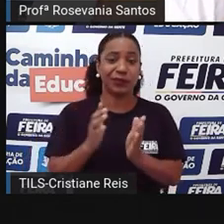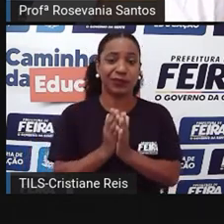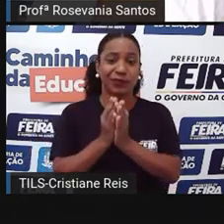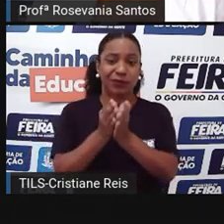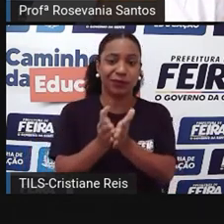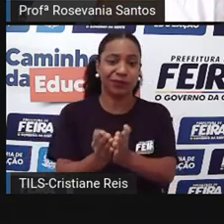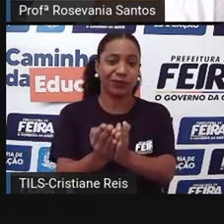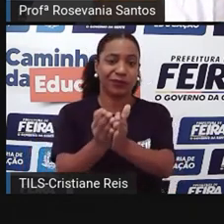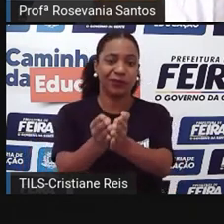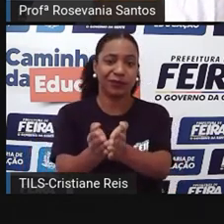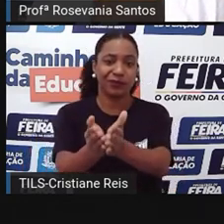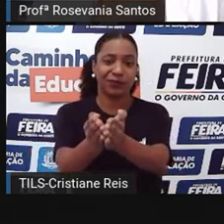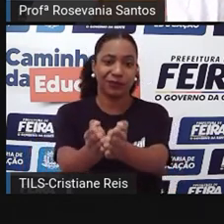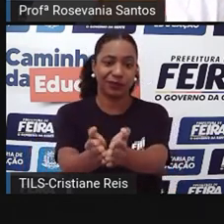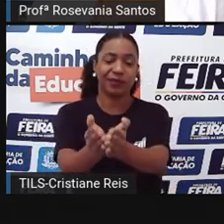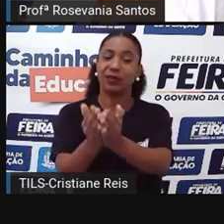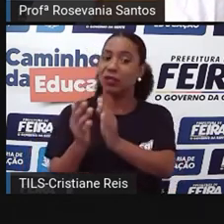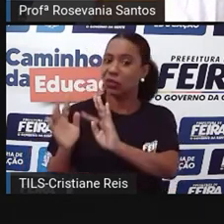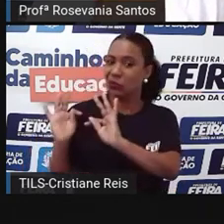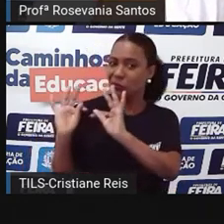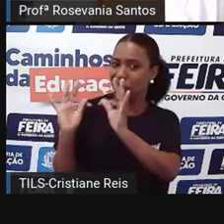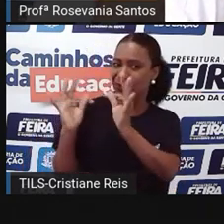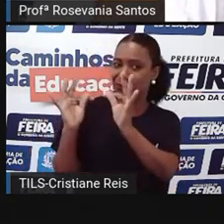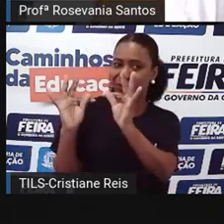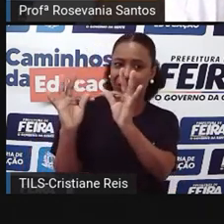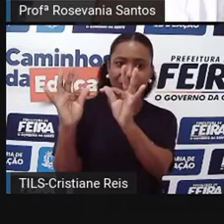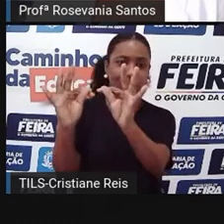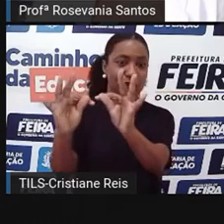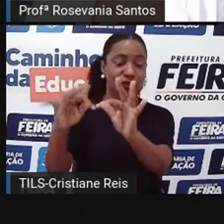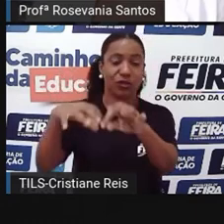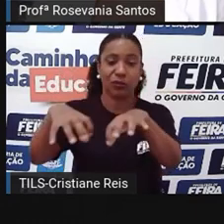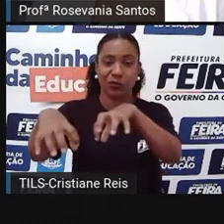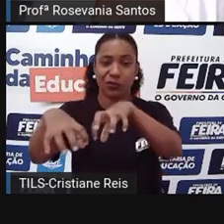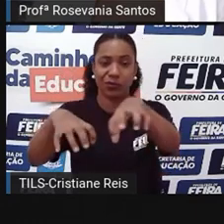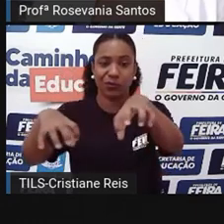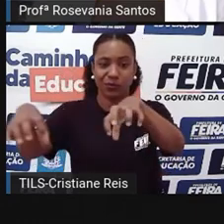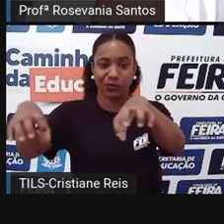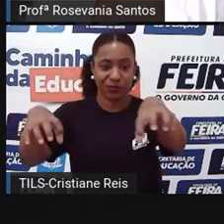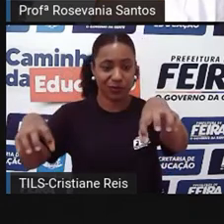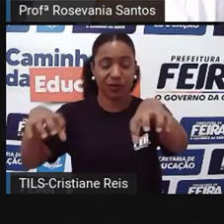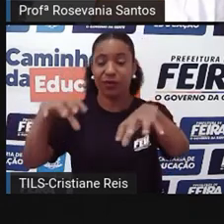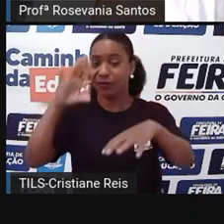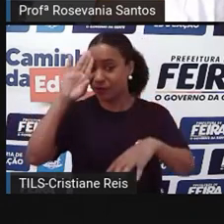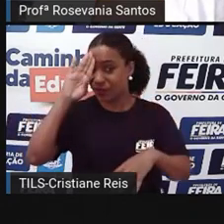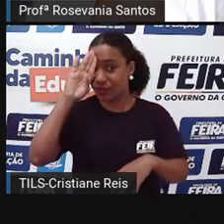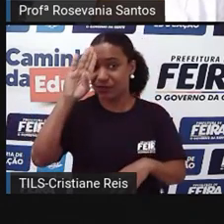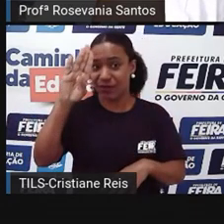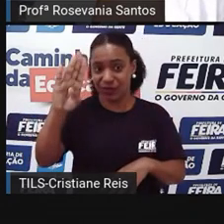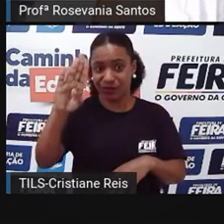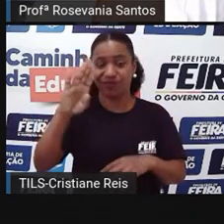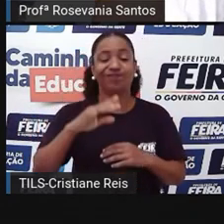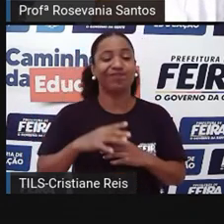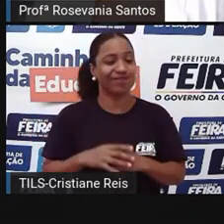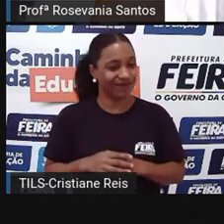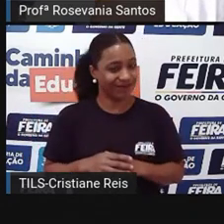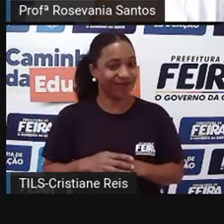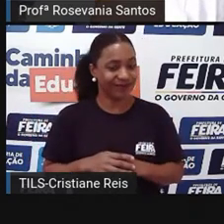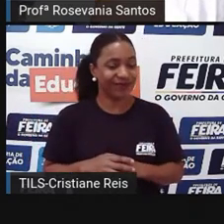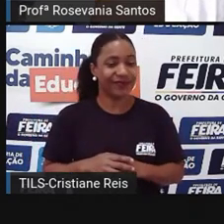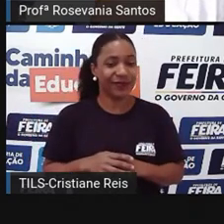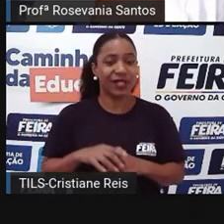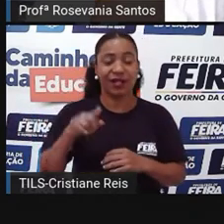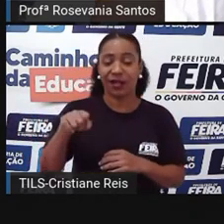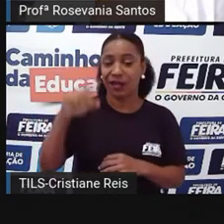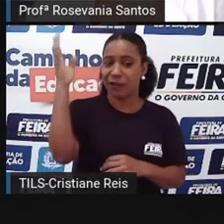Campina Grande, mas agora a gente tá falando do de Recife, que ele concentra, né, ele é considerado o porto digital, o maior do